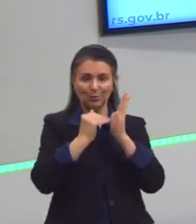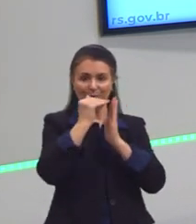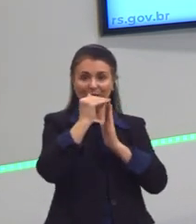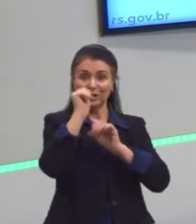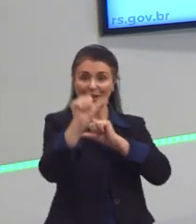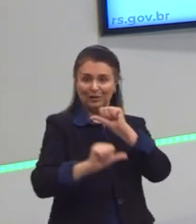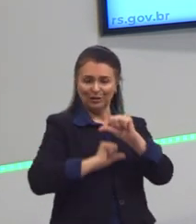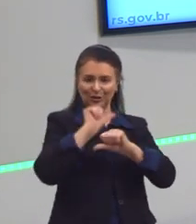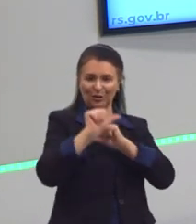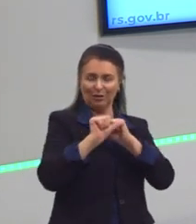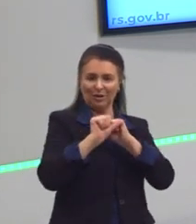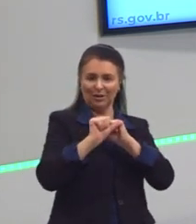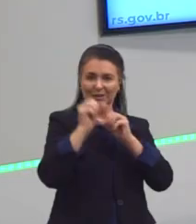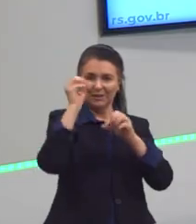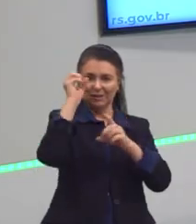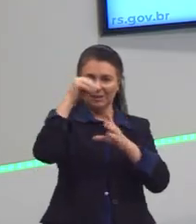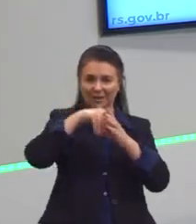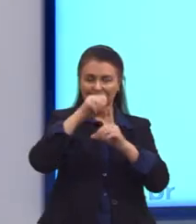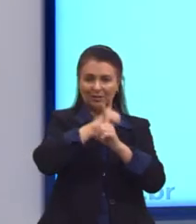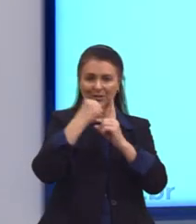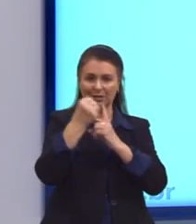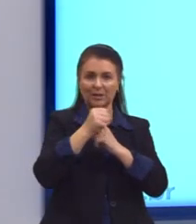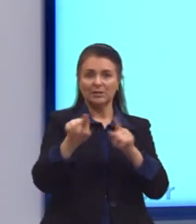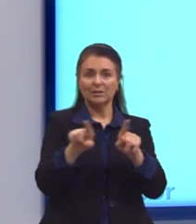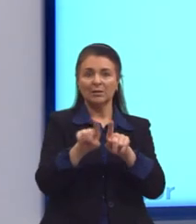Outro camarada, esse americano Mills,